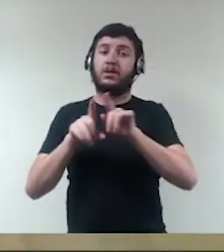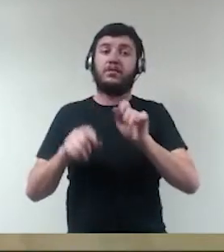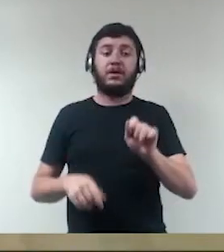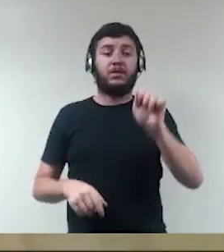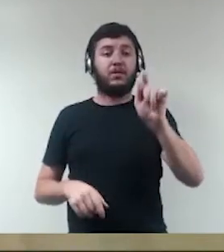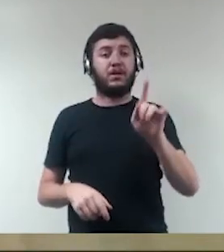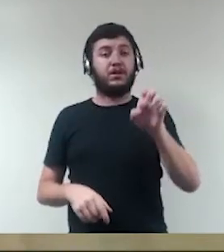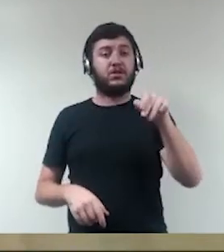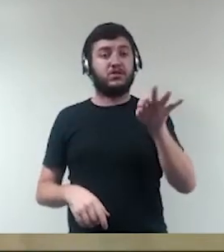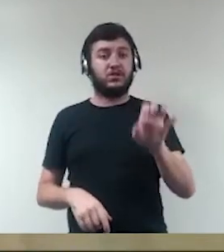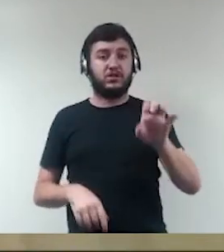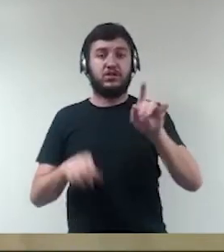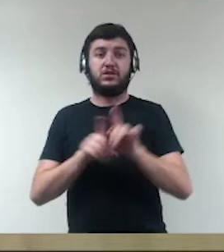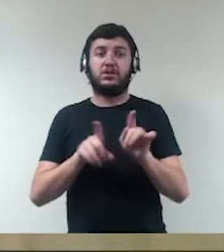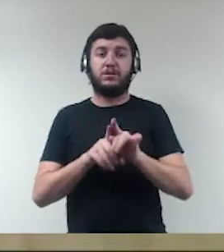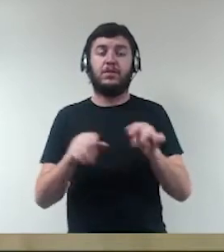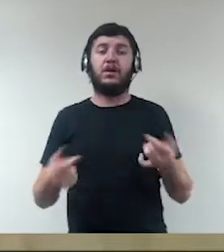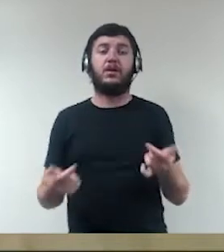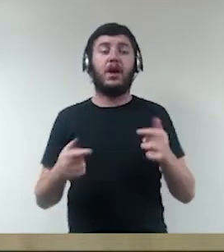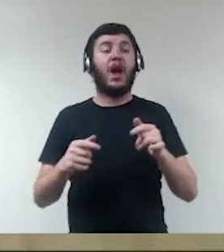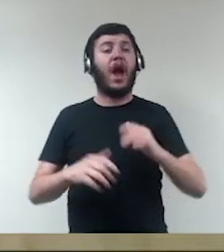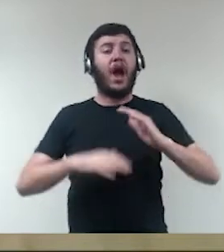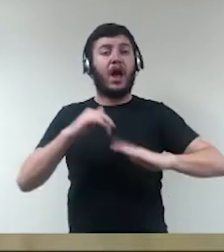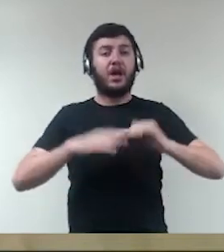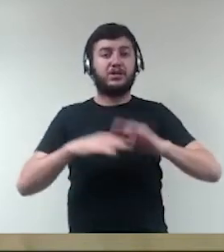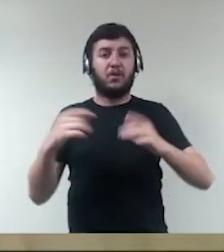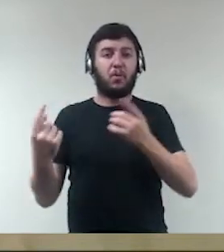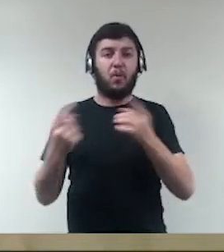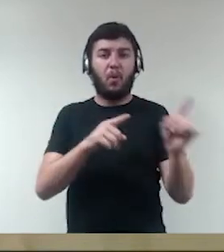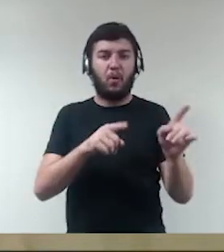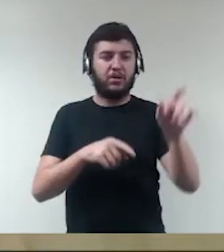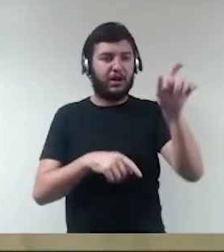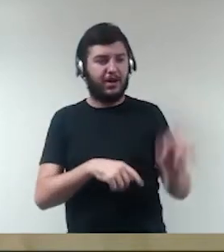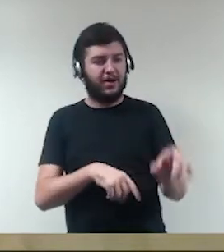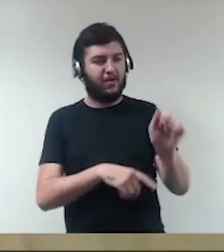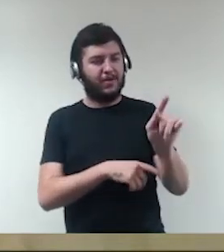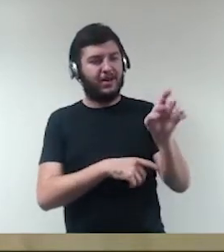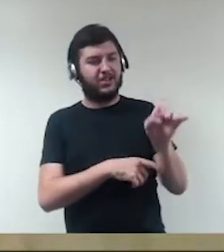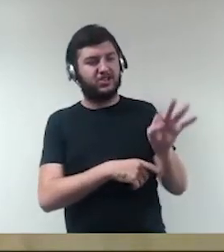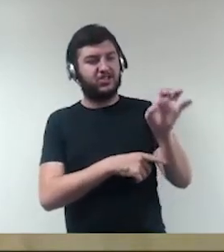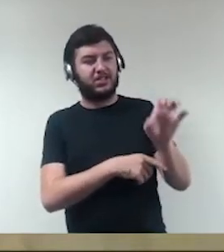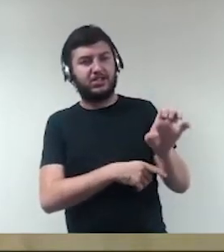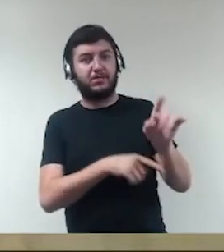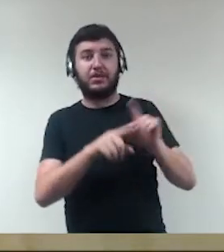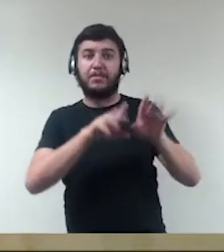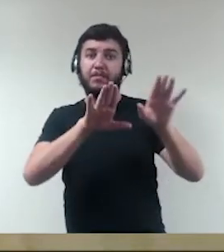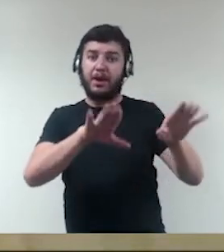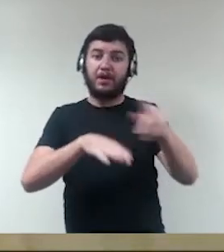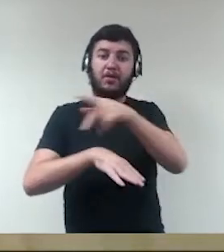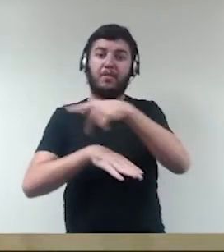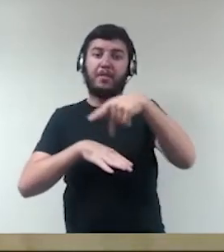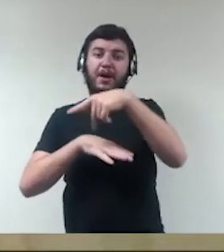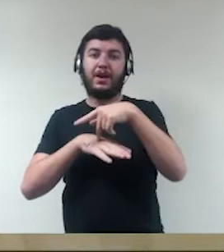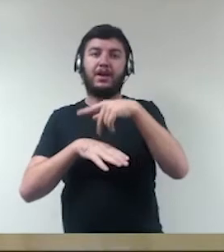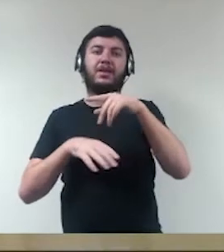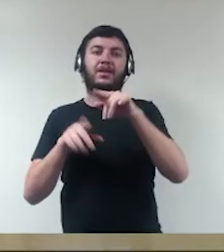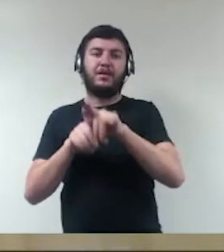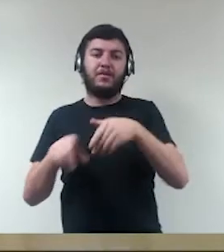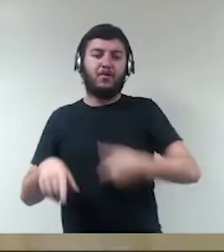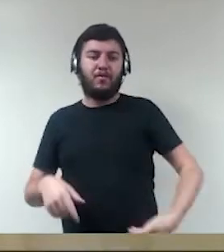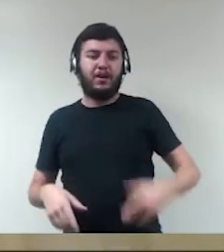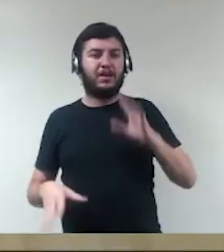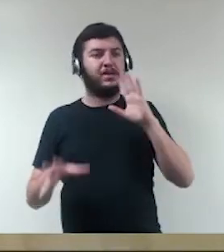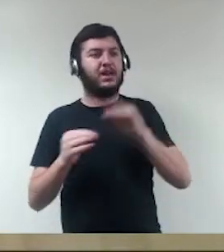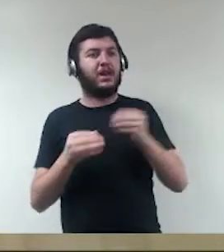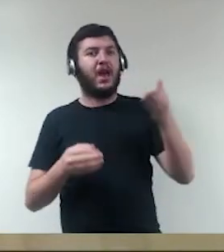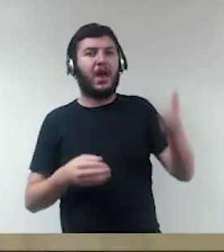mover a ação diretamente contra o agente e se o Estado entender que o agente é responsável, ele o fará regressivamente e sempre